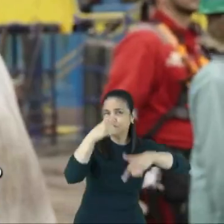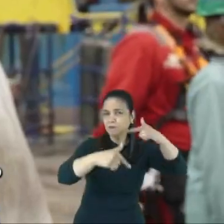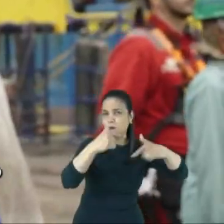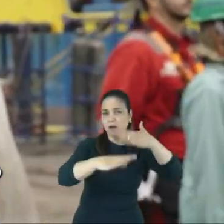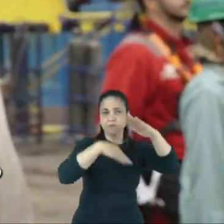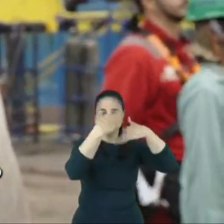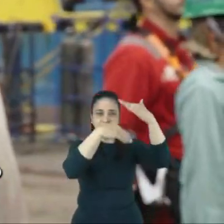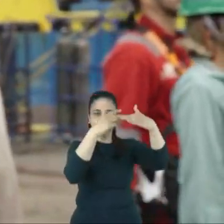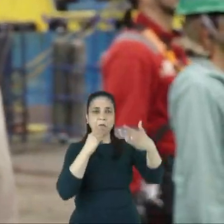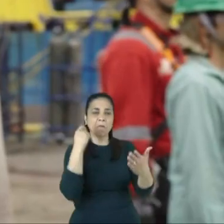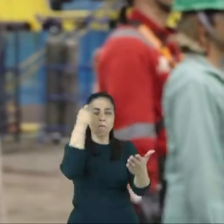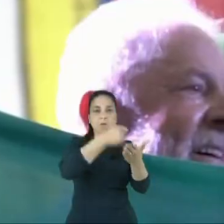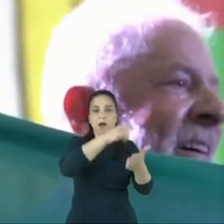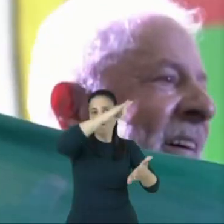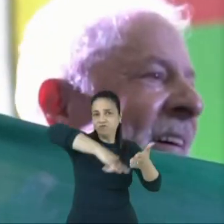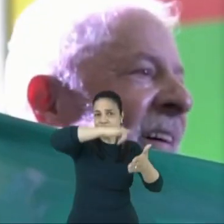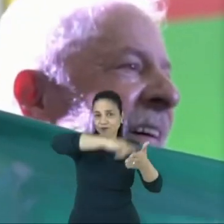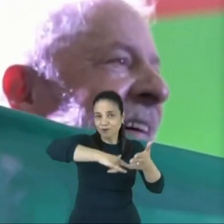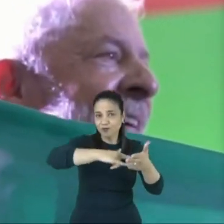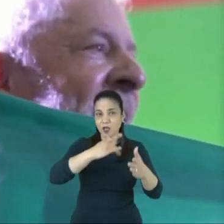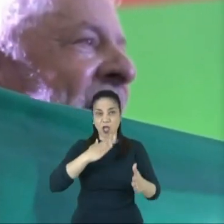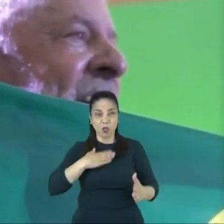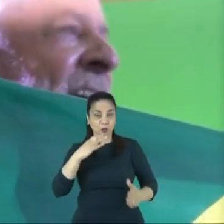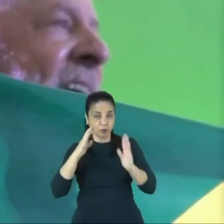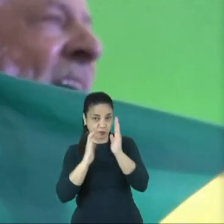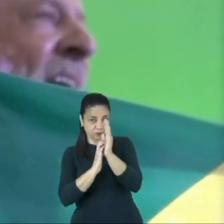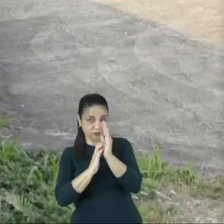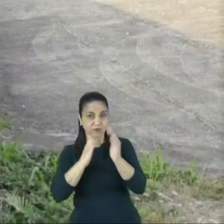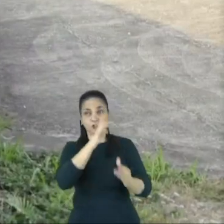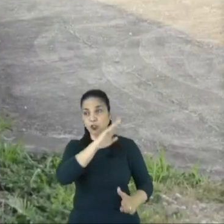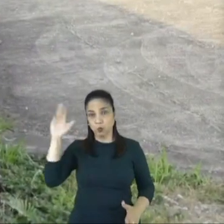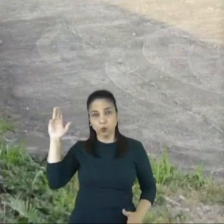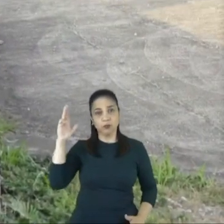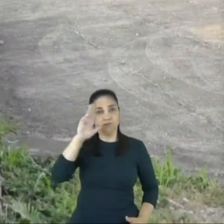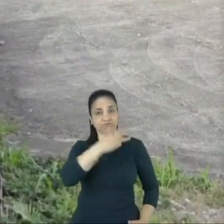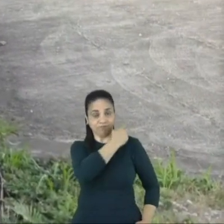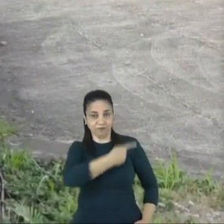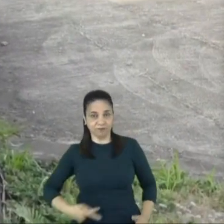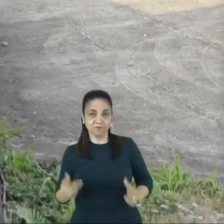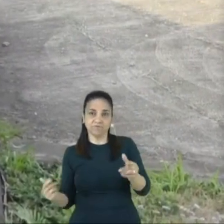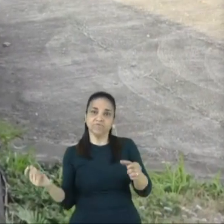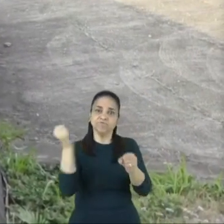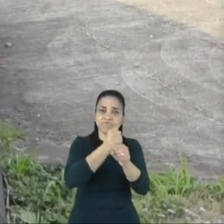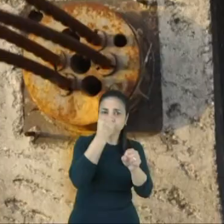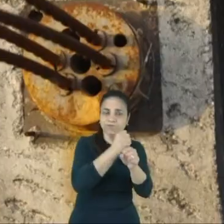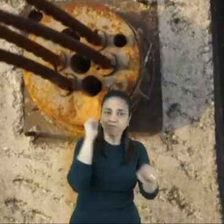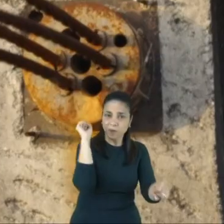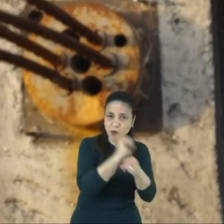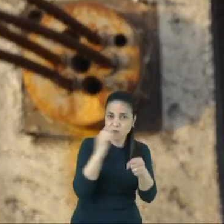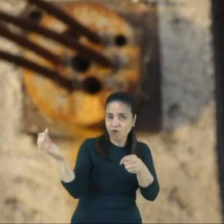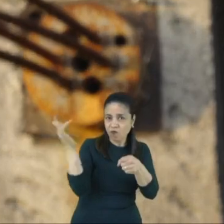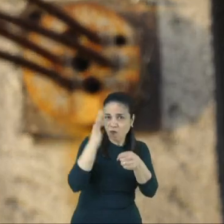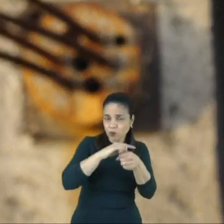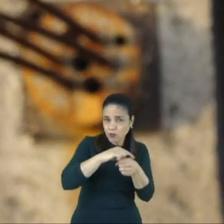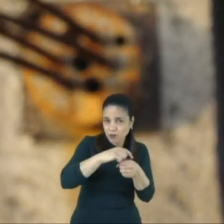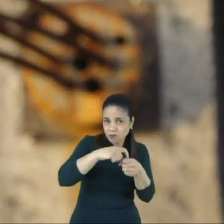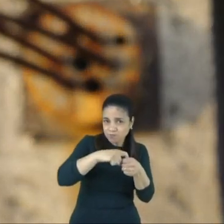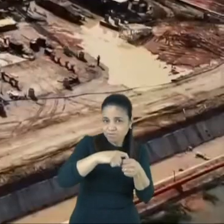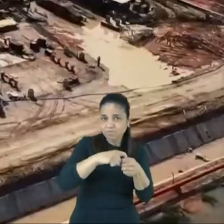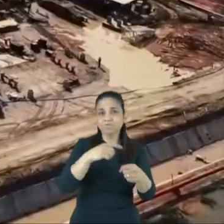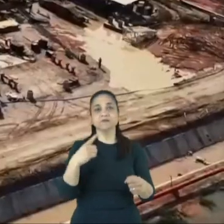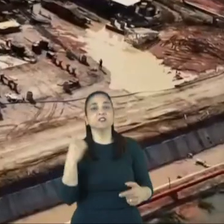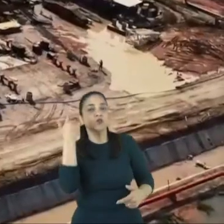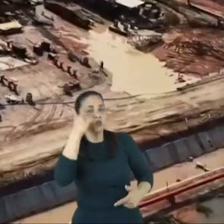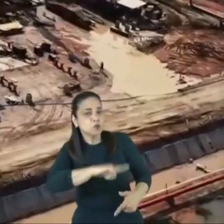pague as contas no fim do mês. Comigo no Senado e com Lula na presidência, vamos retomar as obras federais paradas do Rio. E recuperar de cara